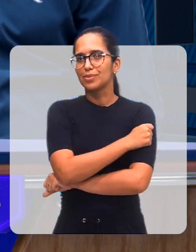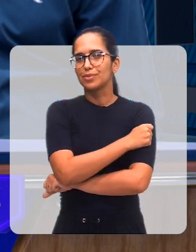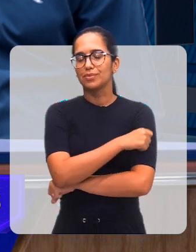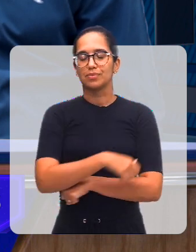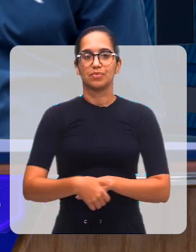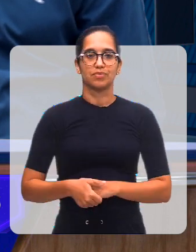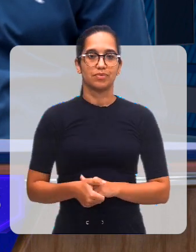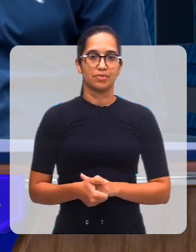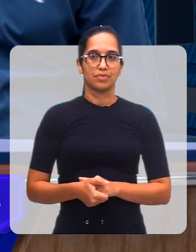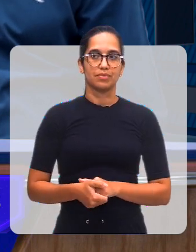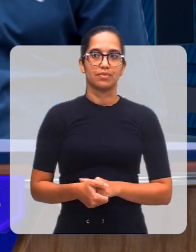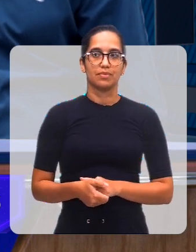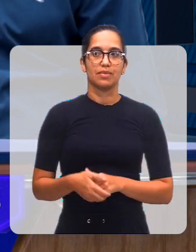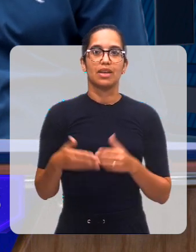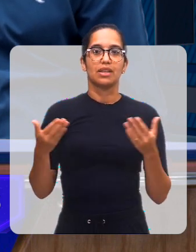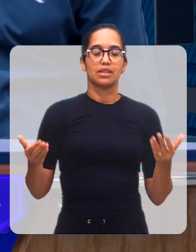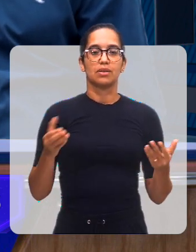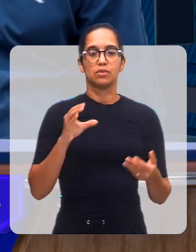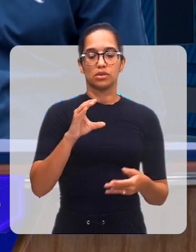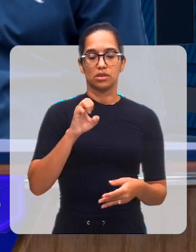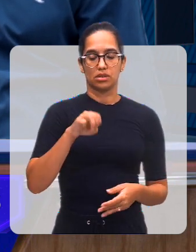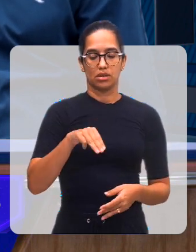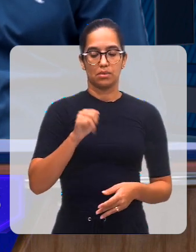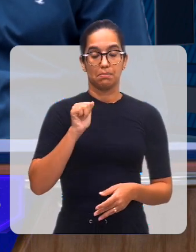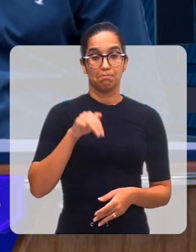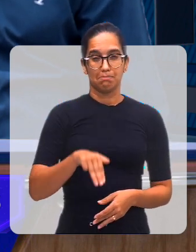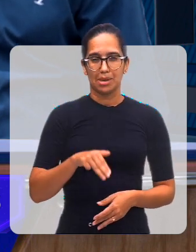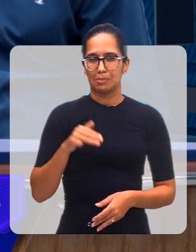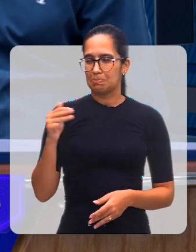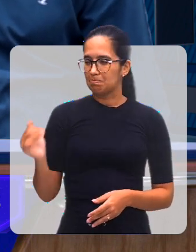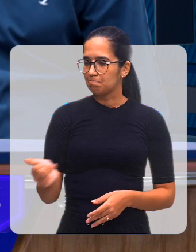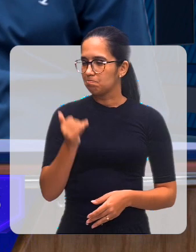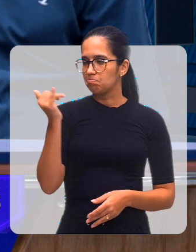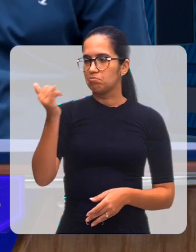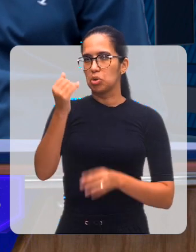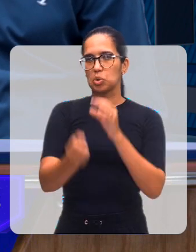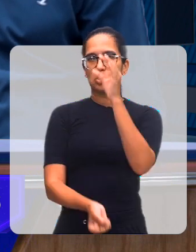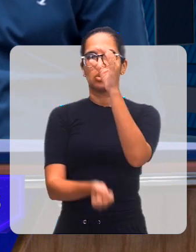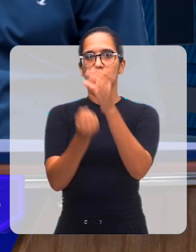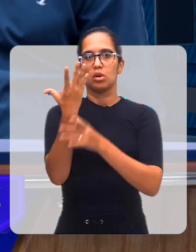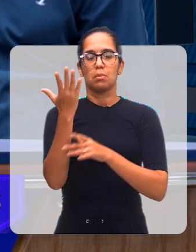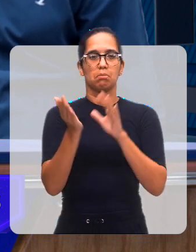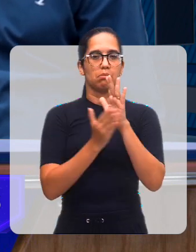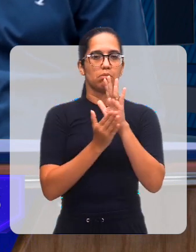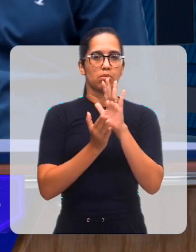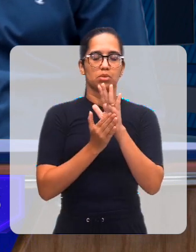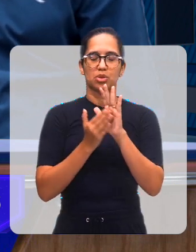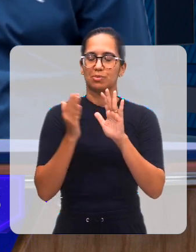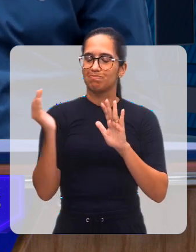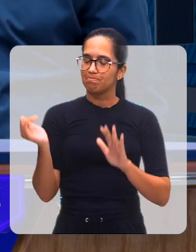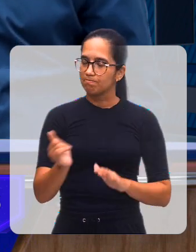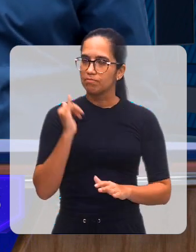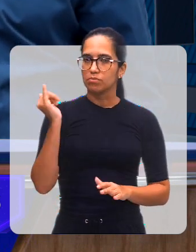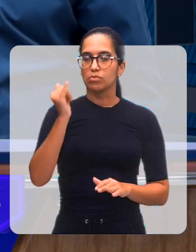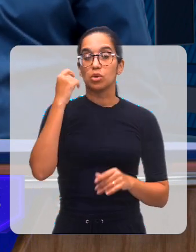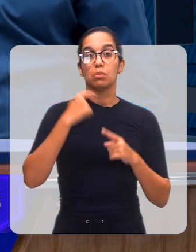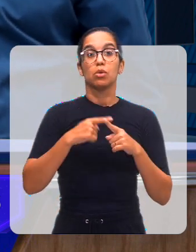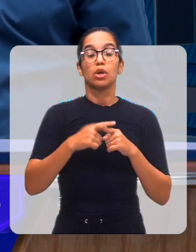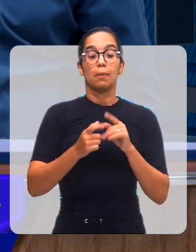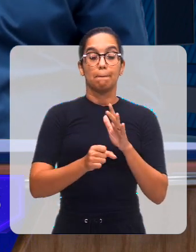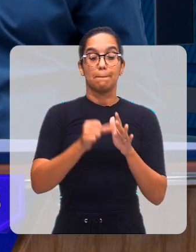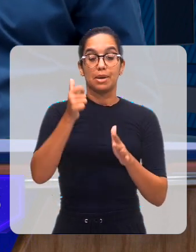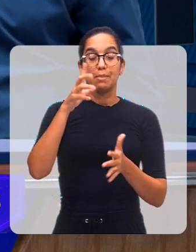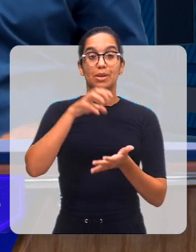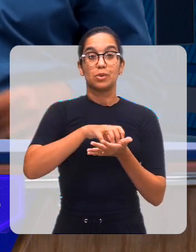o CEMAN, ele foi uma revolução, a criação do CEMAN, uma iniciativa super importante, porque é o primeiro